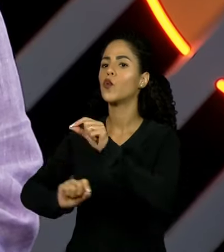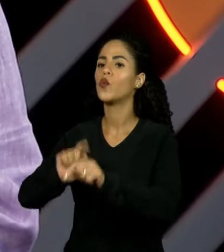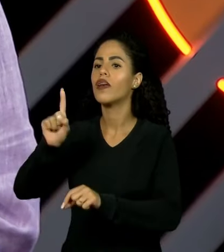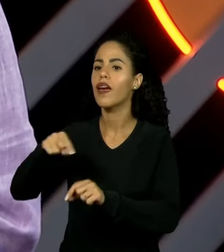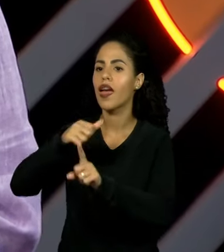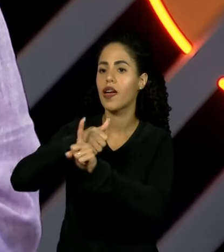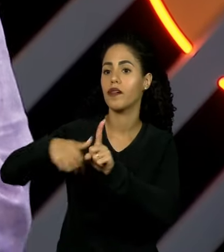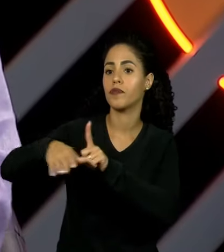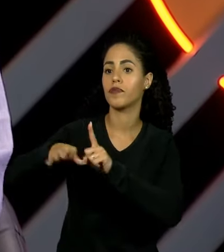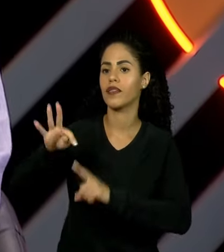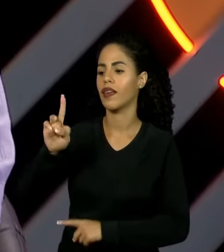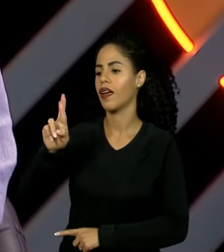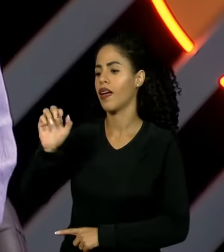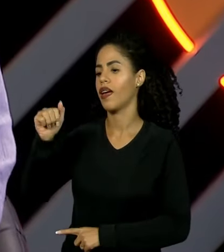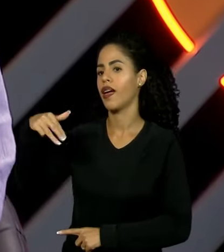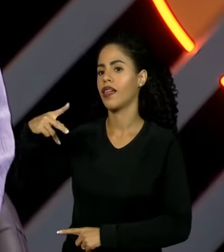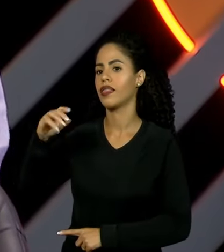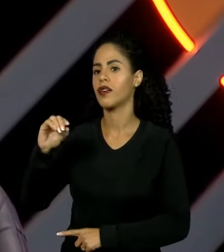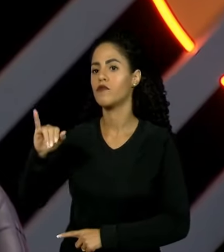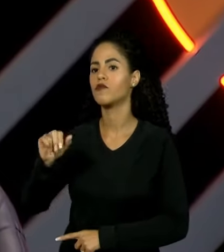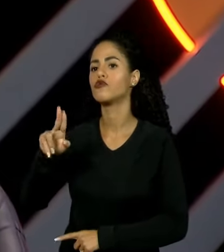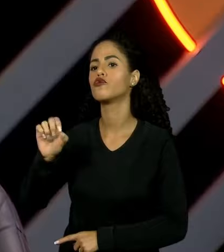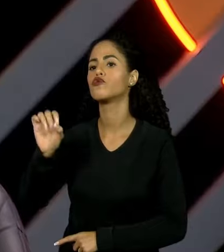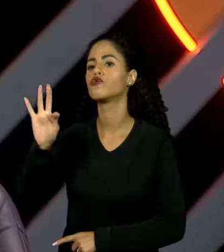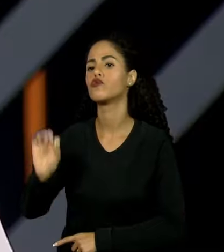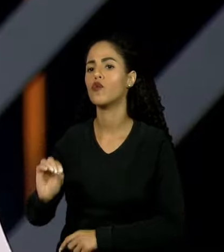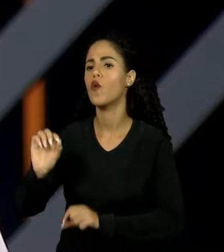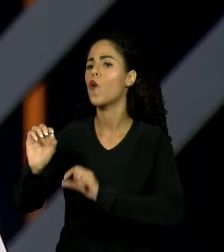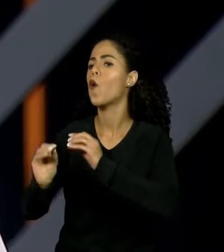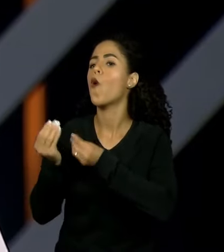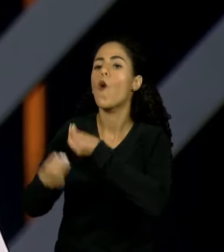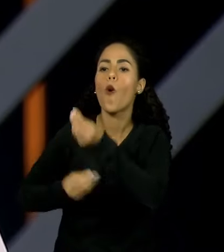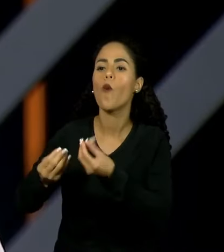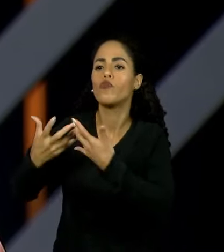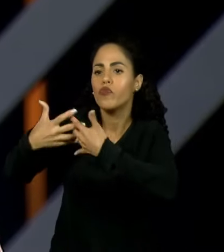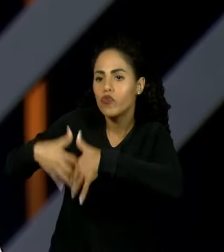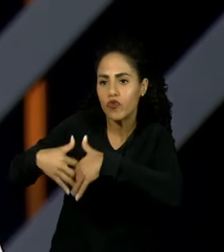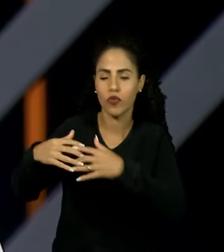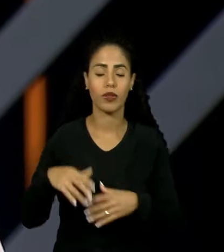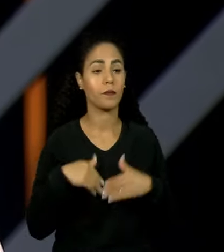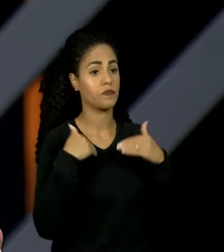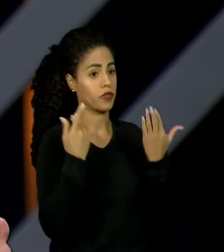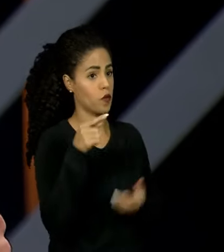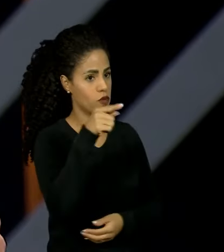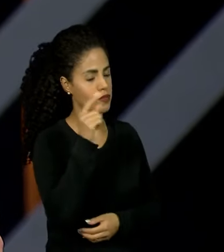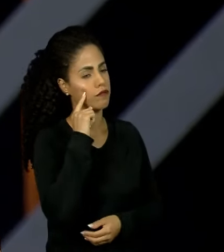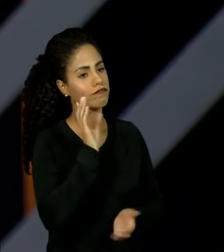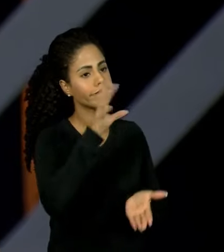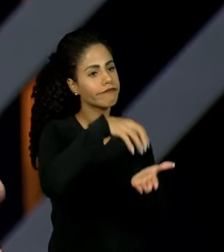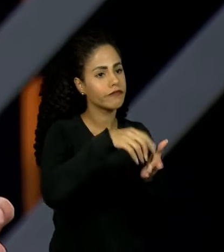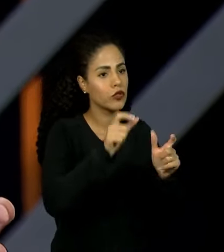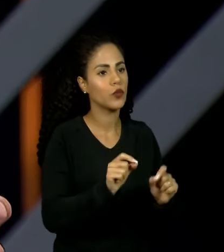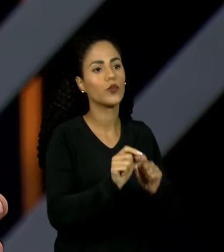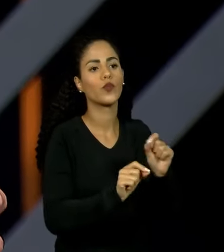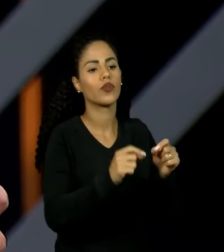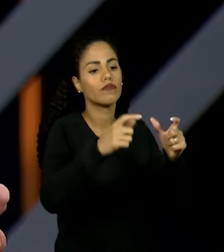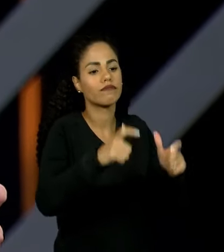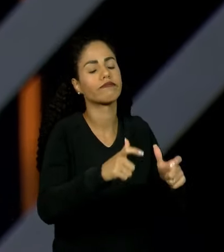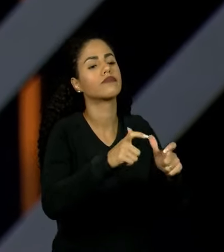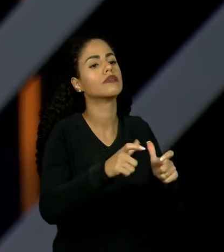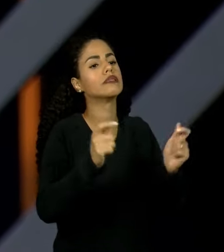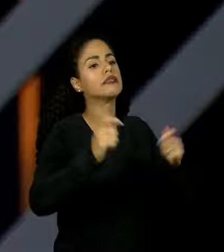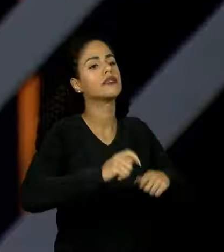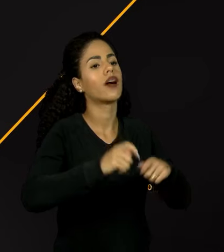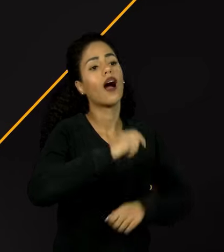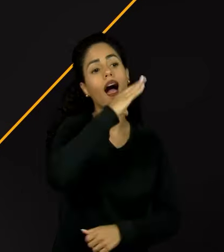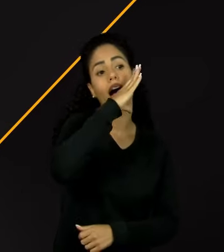Trampo Justo? Como ele funciona na prática? O trampo justo tem como finalidade propiciar a